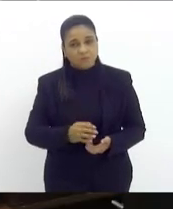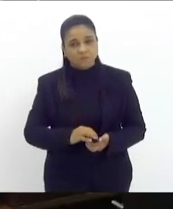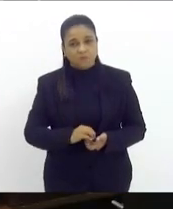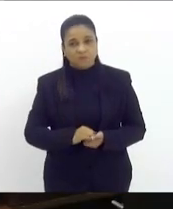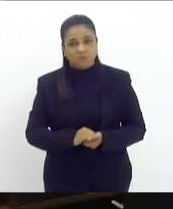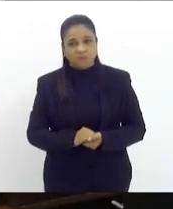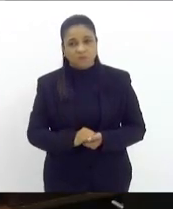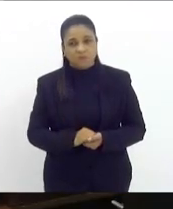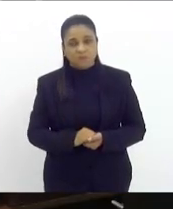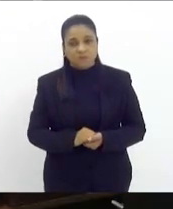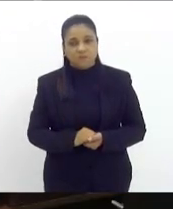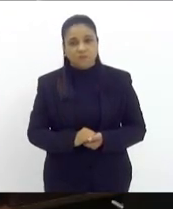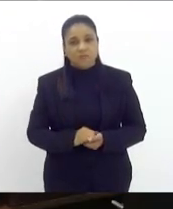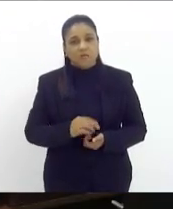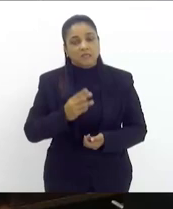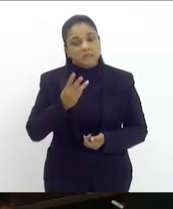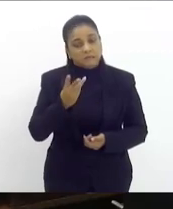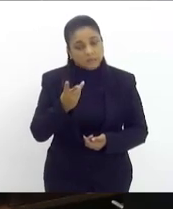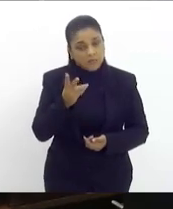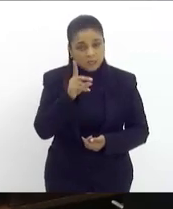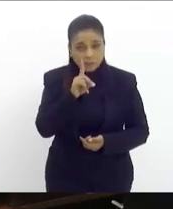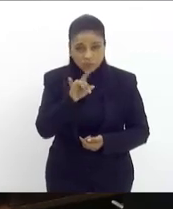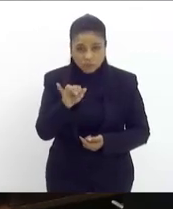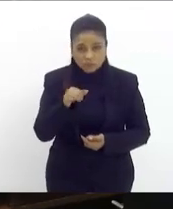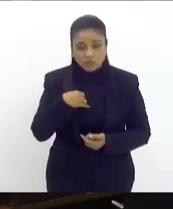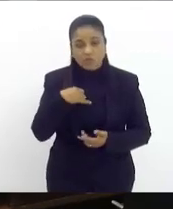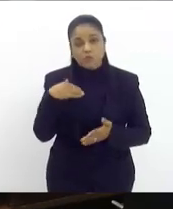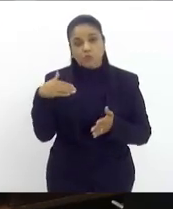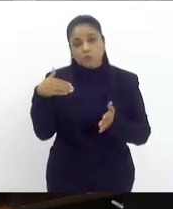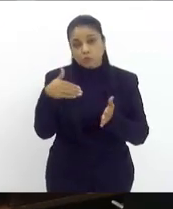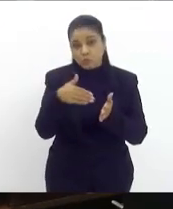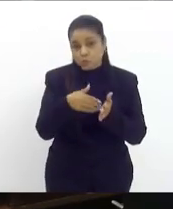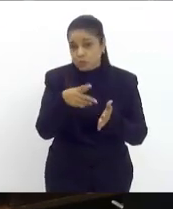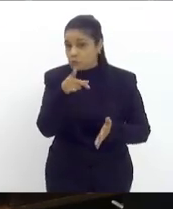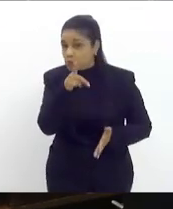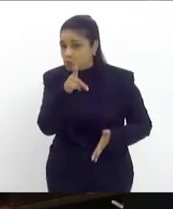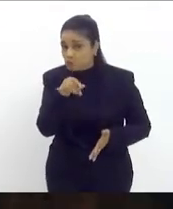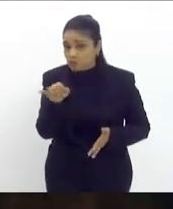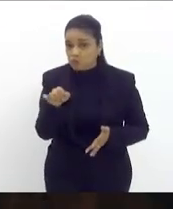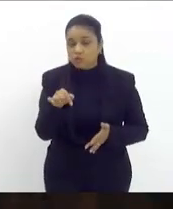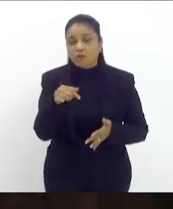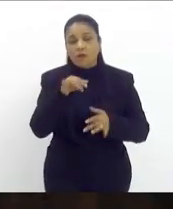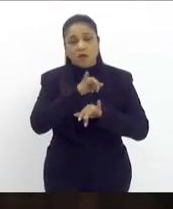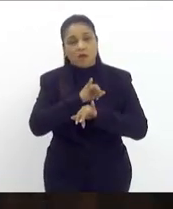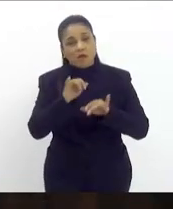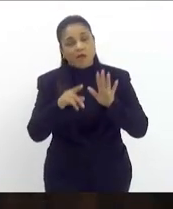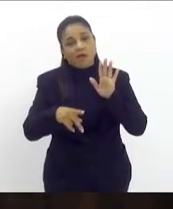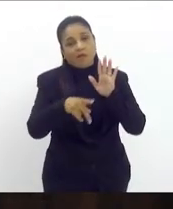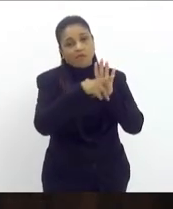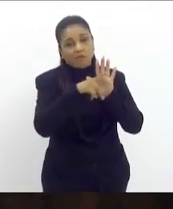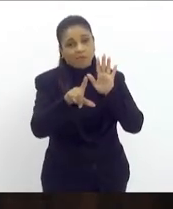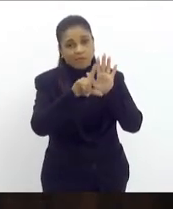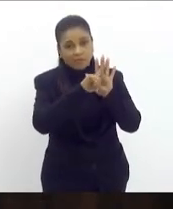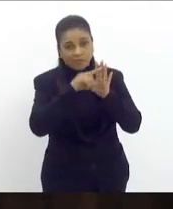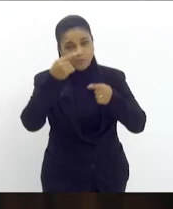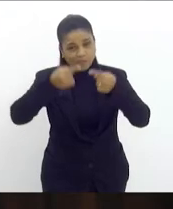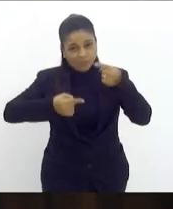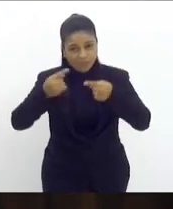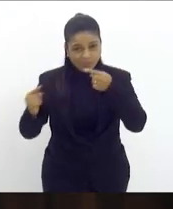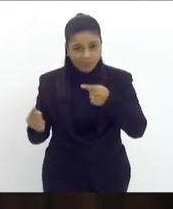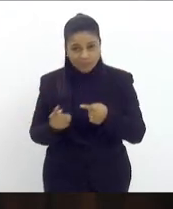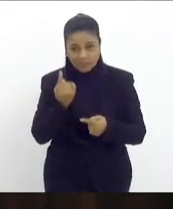Vamos fazer os três dias aí no último Vossa Excelência. Anuncio em discussão única